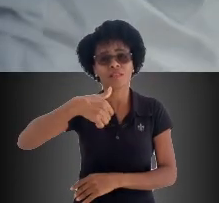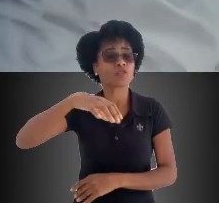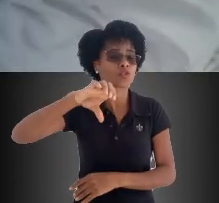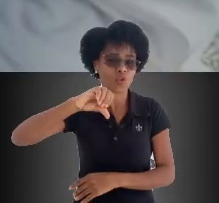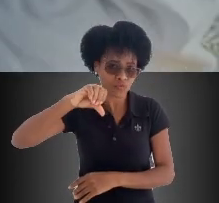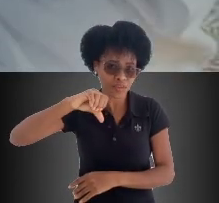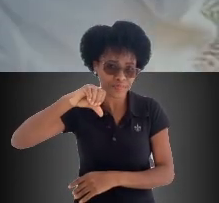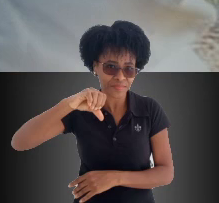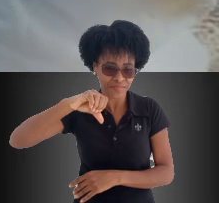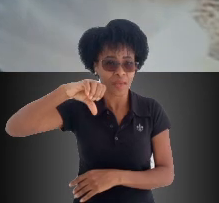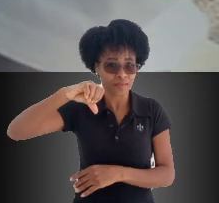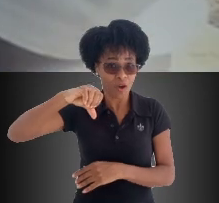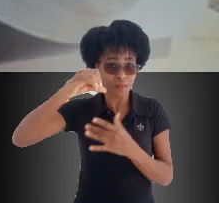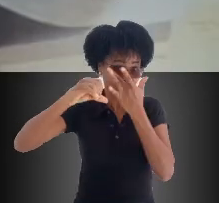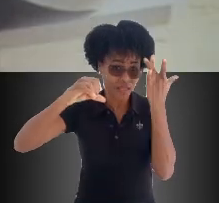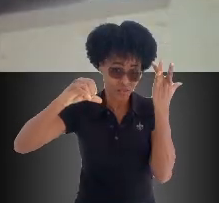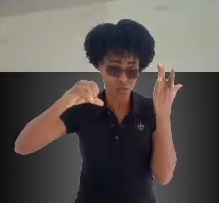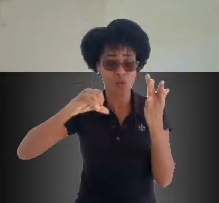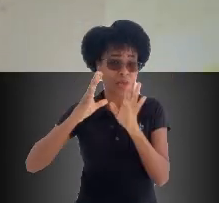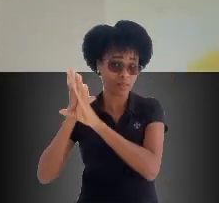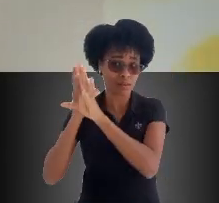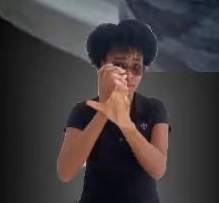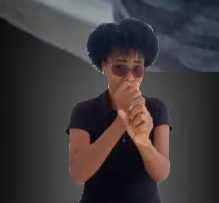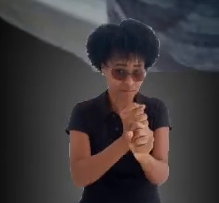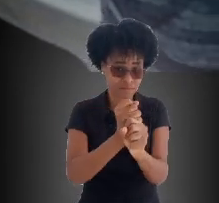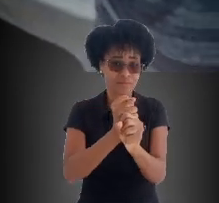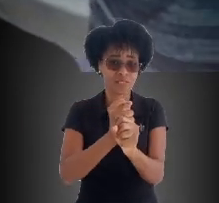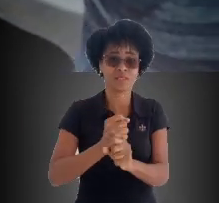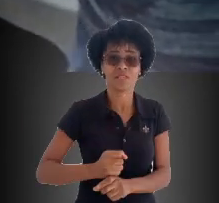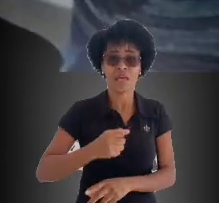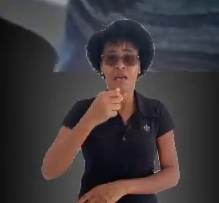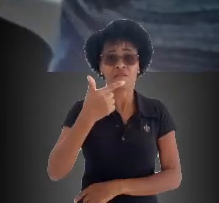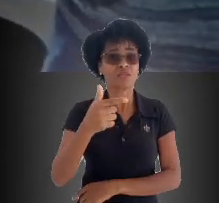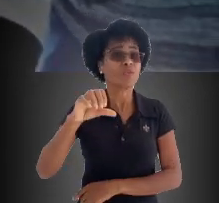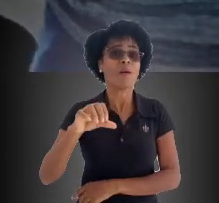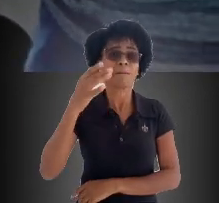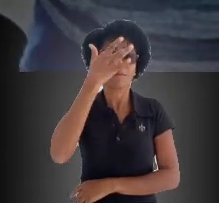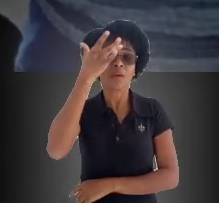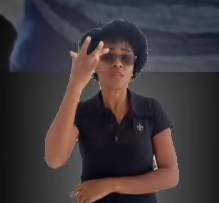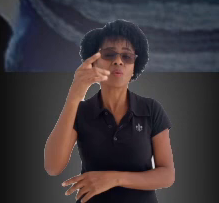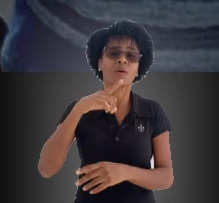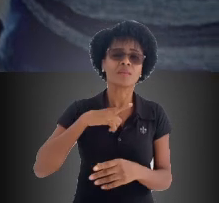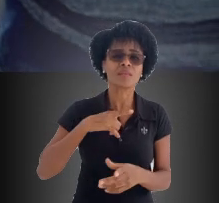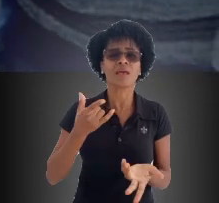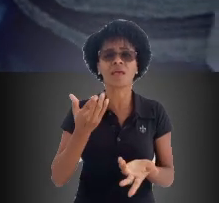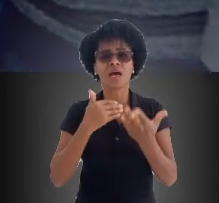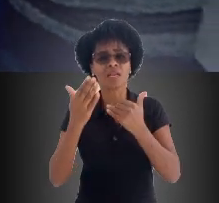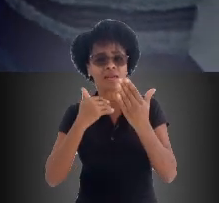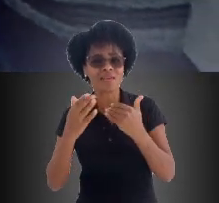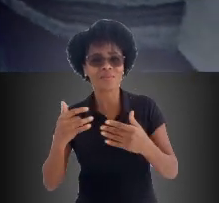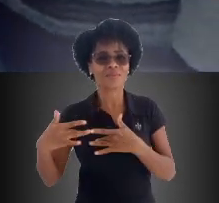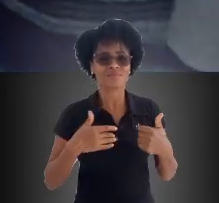eram de agricultores familiares camponeses, totalizando 29 pessoas, e nós distribuímos essas cestas com alimentos saudáveis,